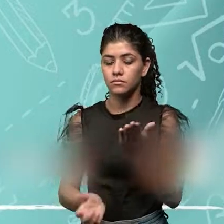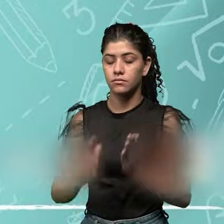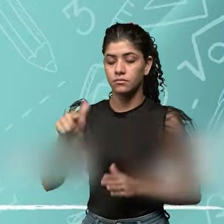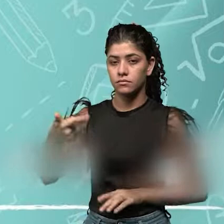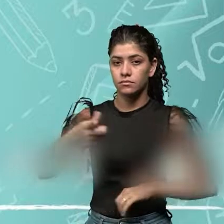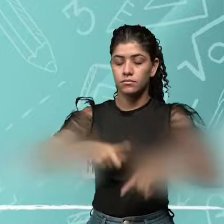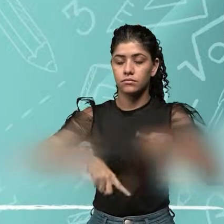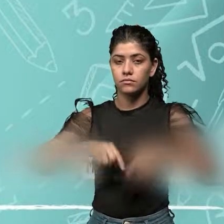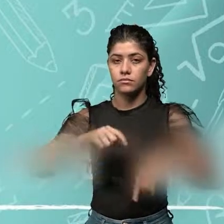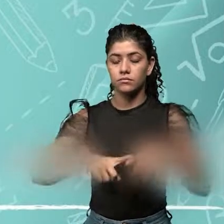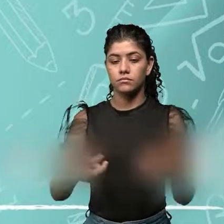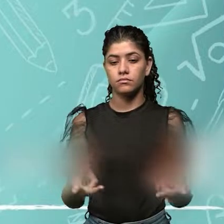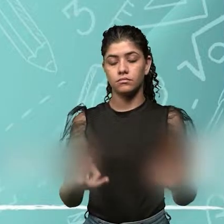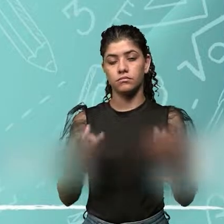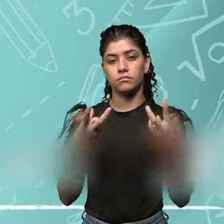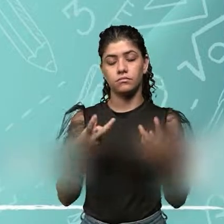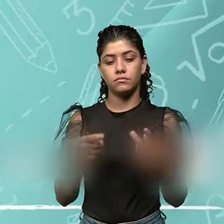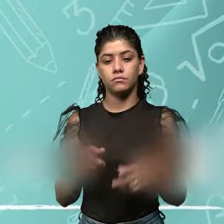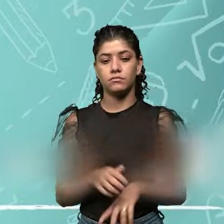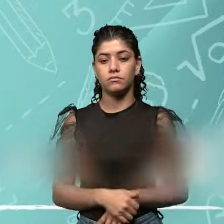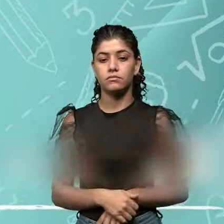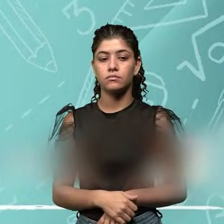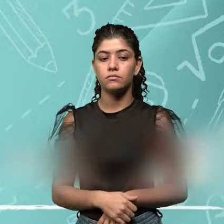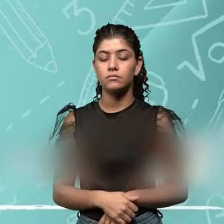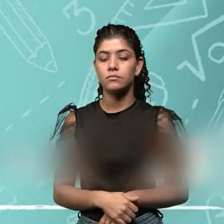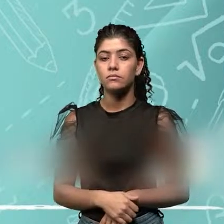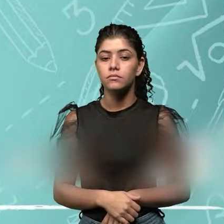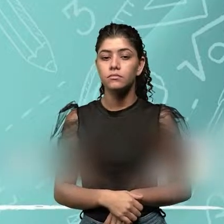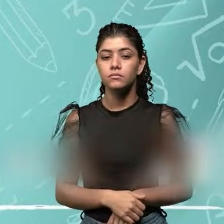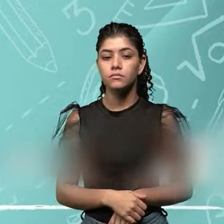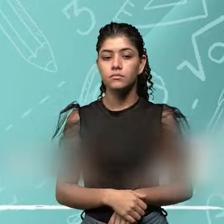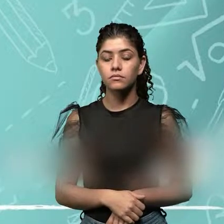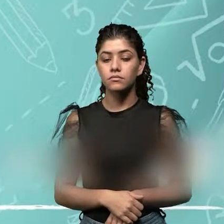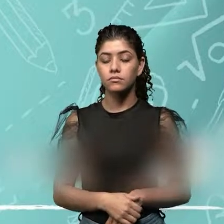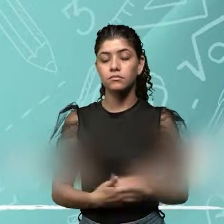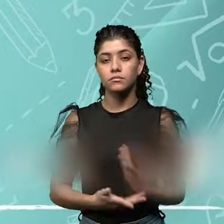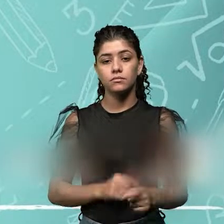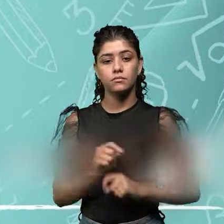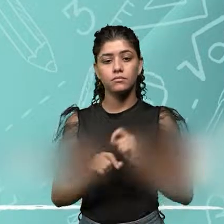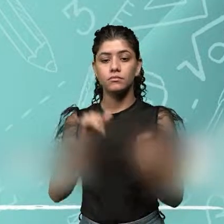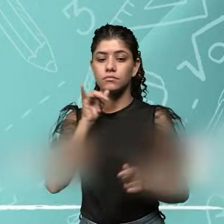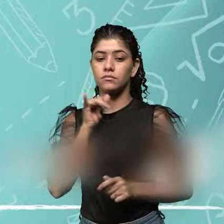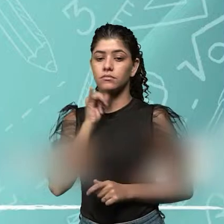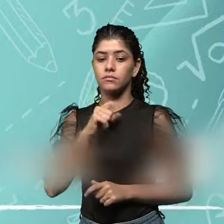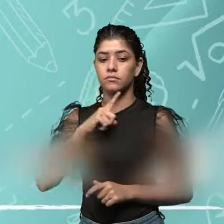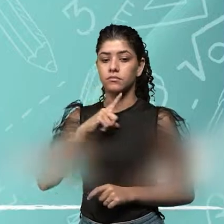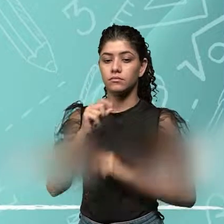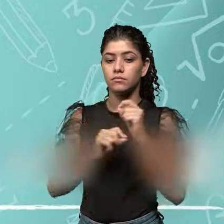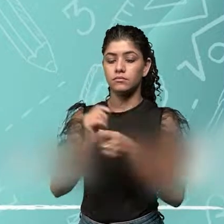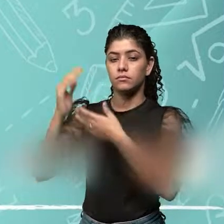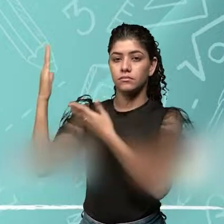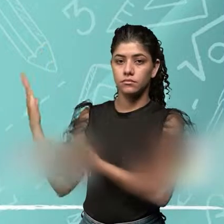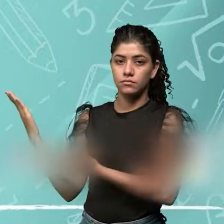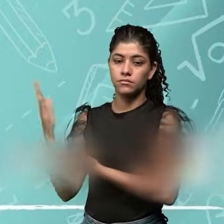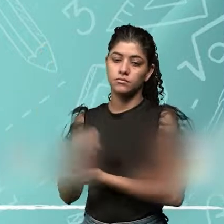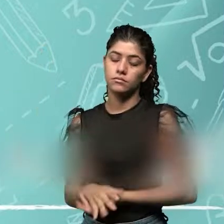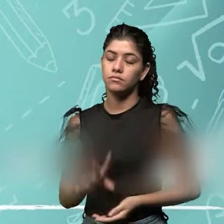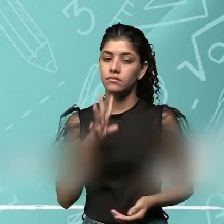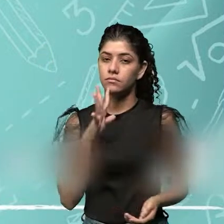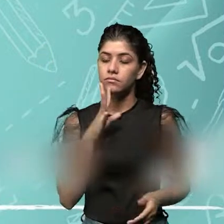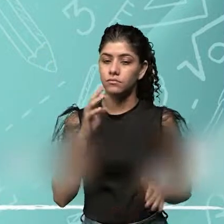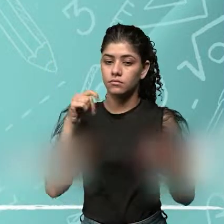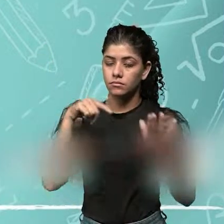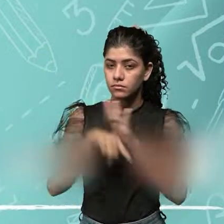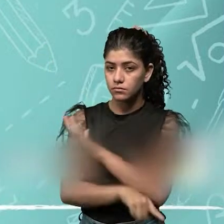direta com instrumentos, aparelhos e máquinas de medir. No exemplo aqui, nós temos um instrumento que nós vamos